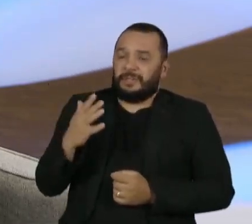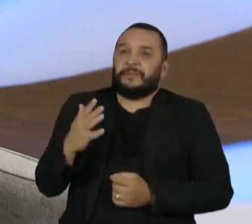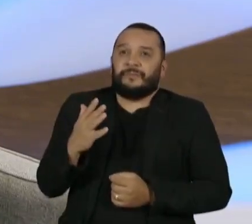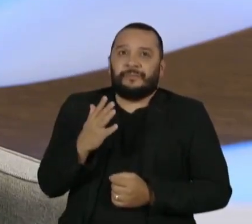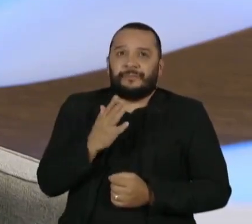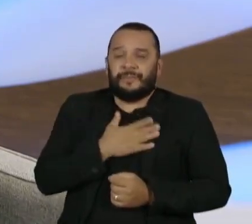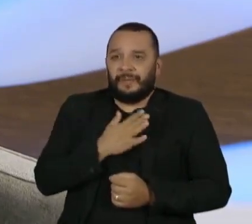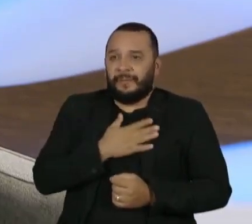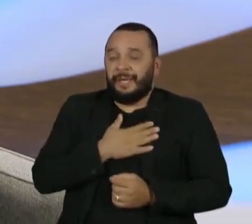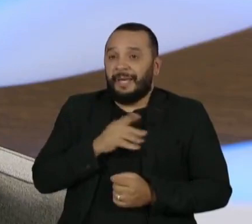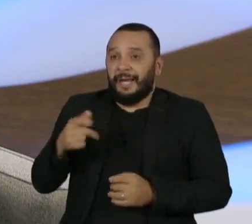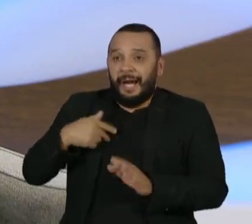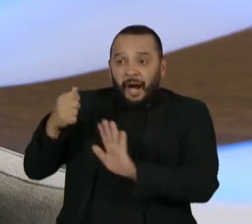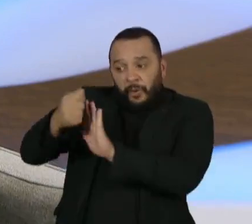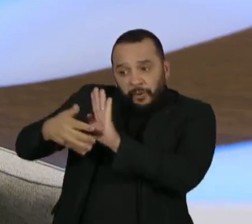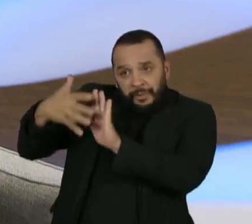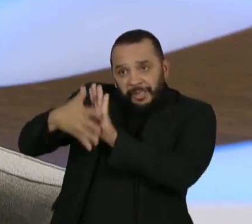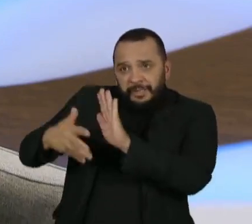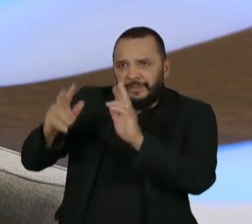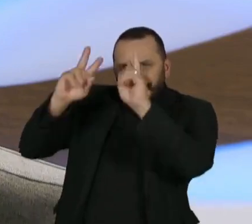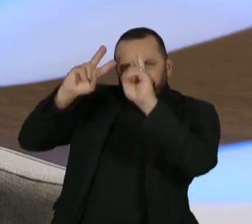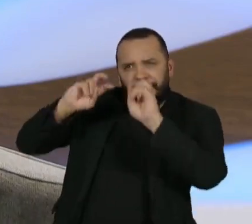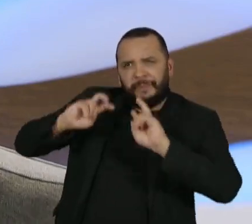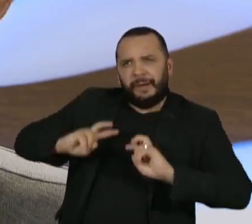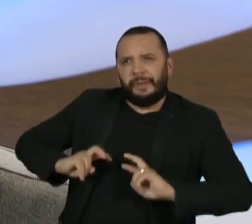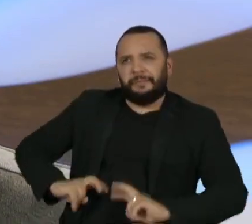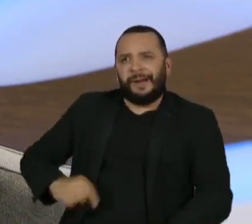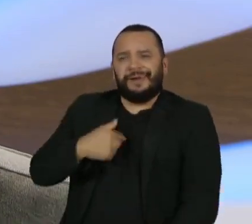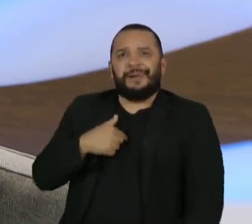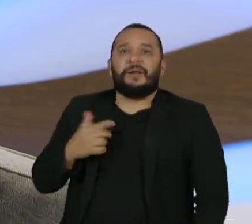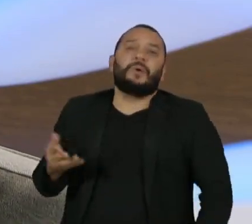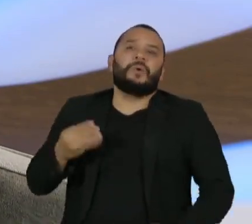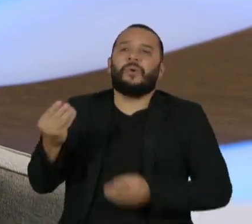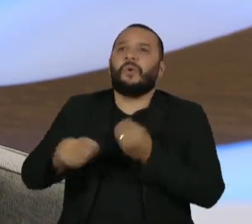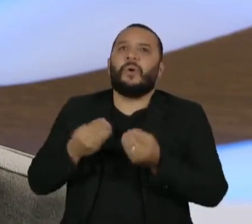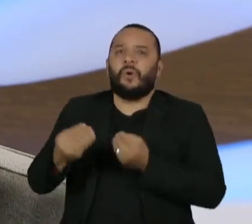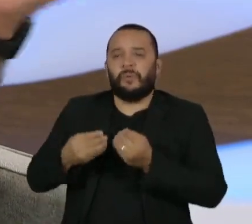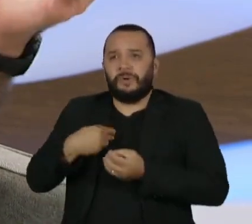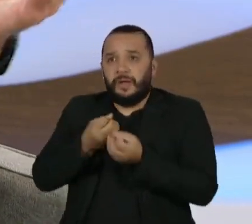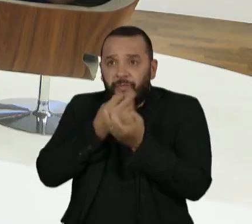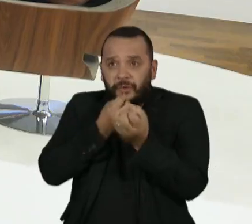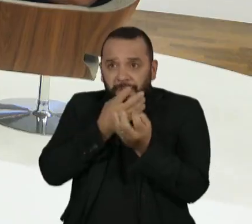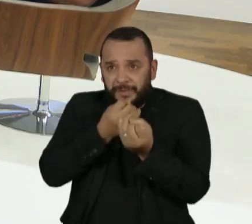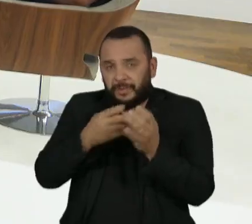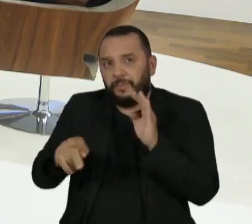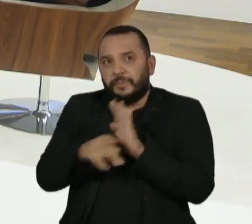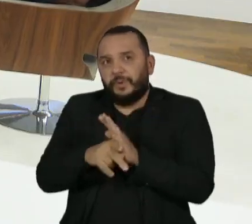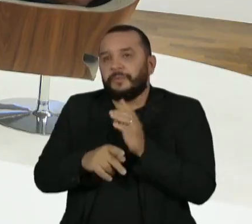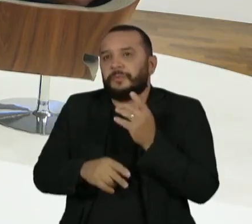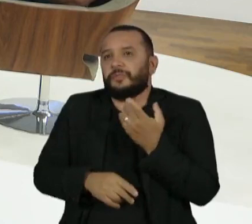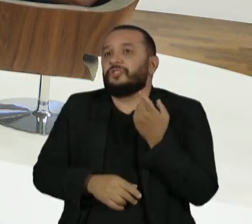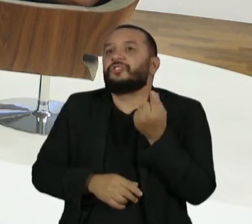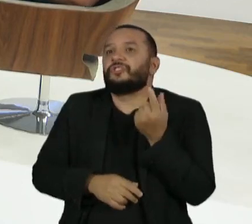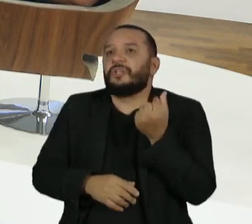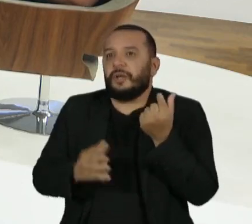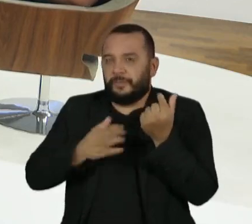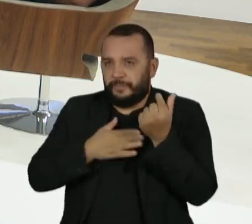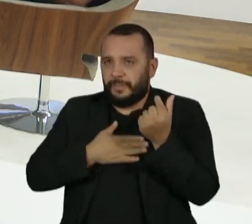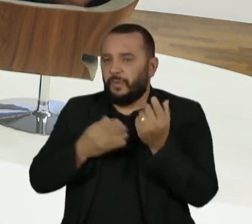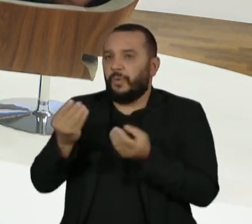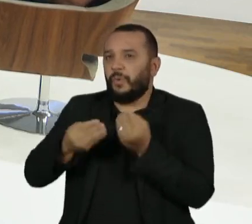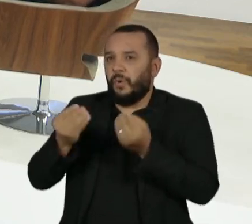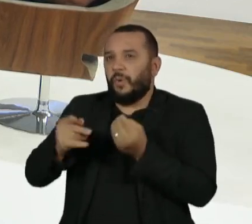sendo analisada por um algoritmo, se esse for o caso. Ou como é que estão sendo tratados os meus dados de crédito, por exemplo. Uma coisa que afeta